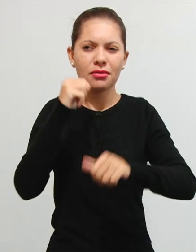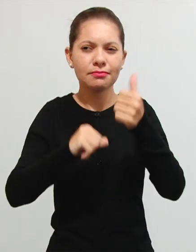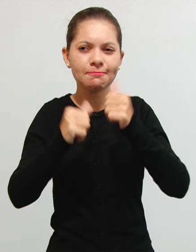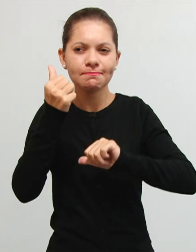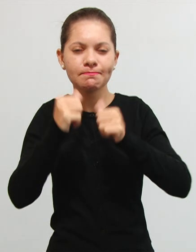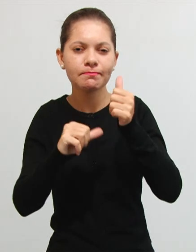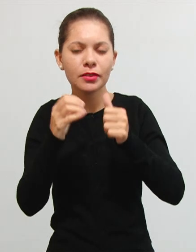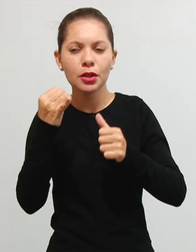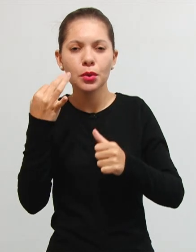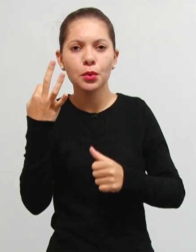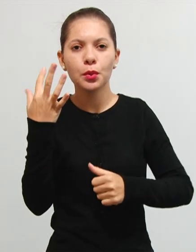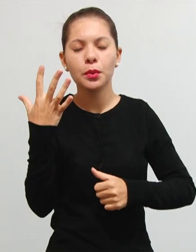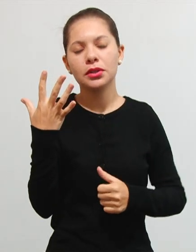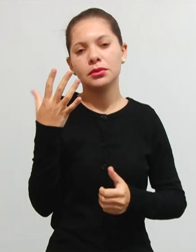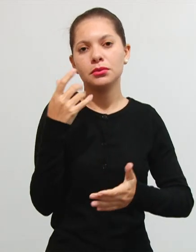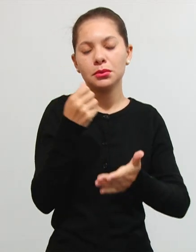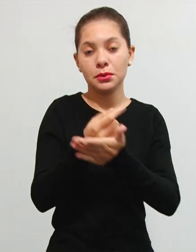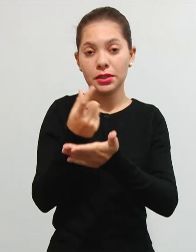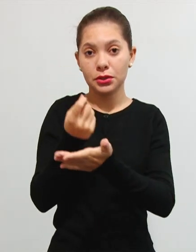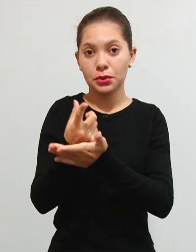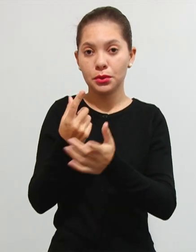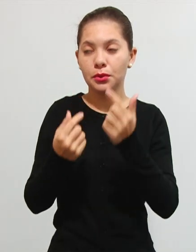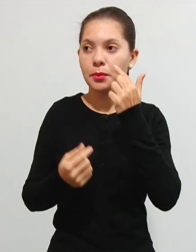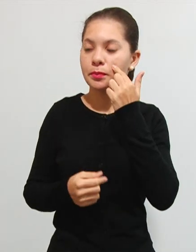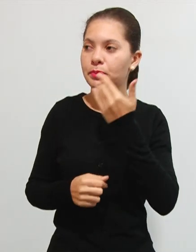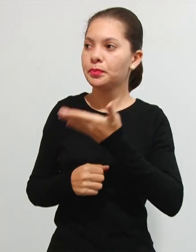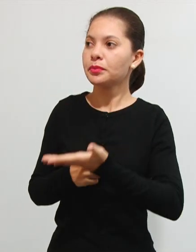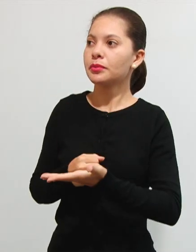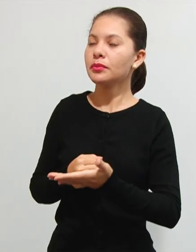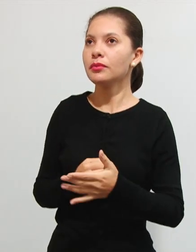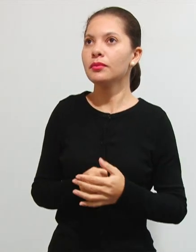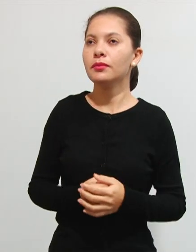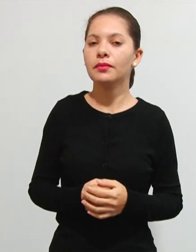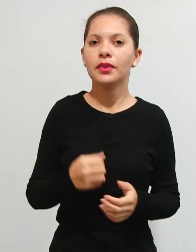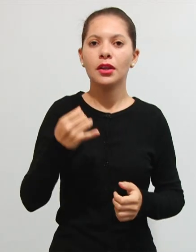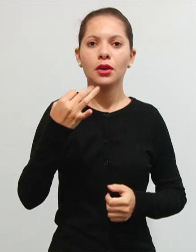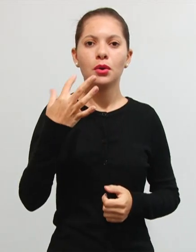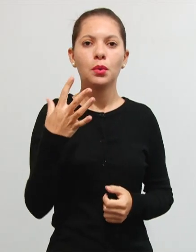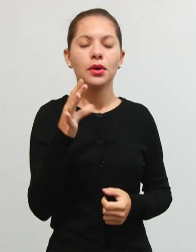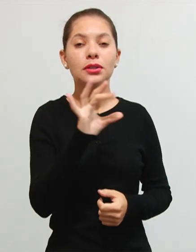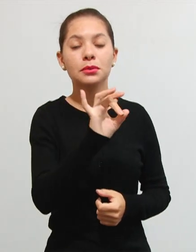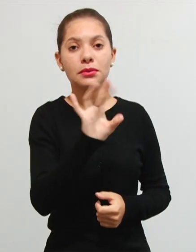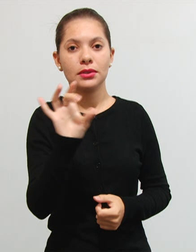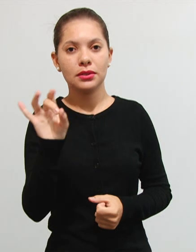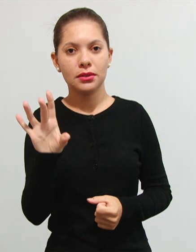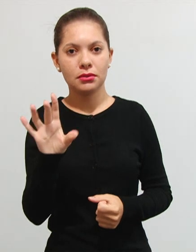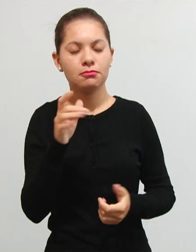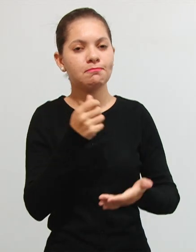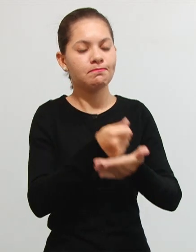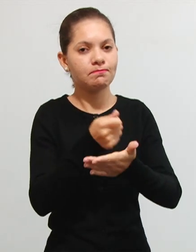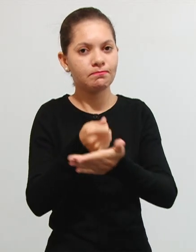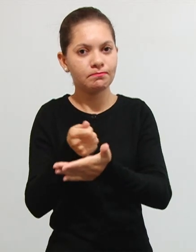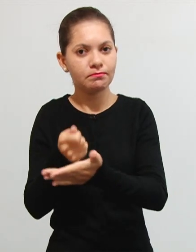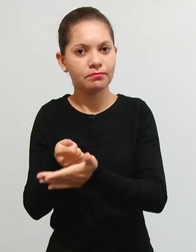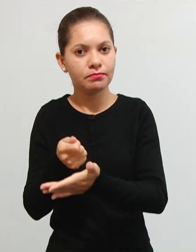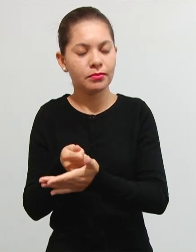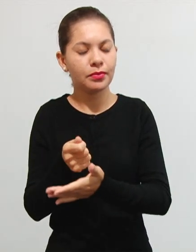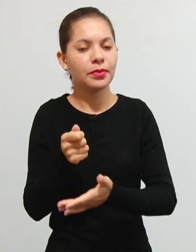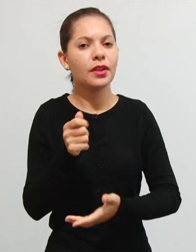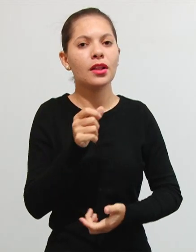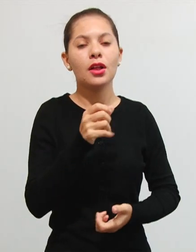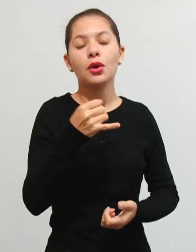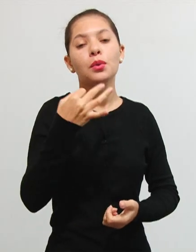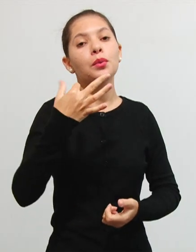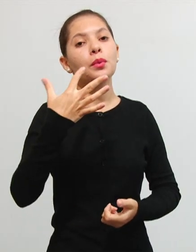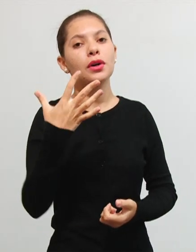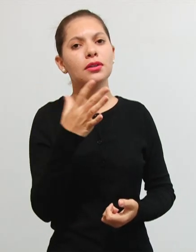como limite individual, ó aqui ele vai ver quanto que cada um vai ter que pagar né? quanto que proporcionalmente cada